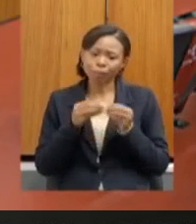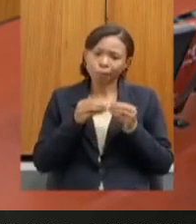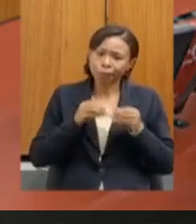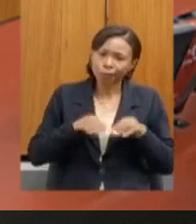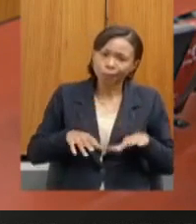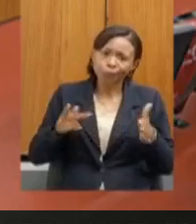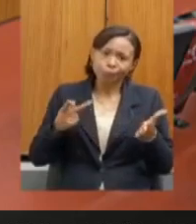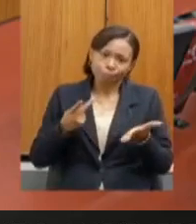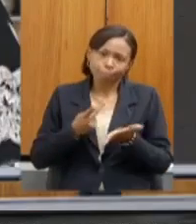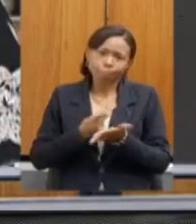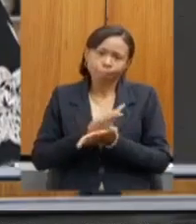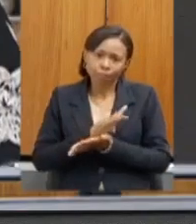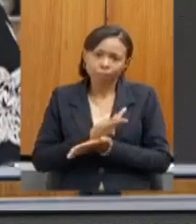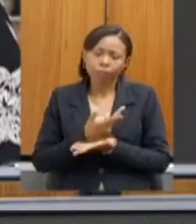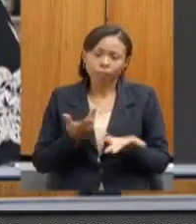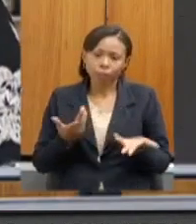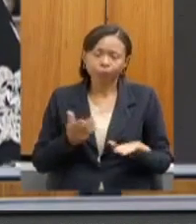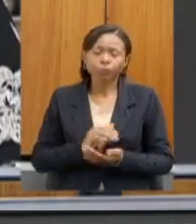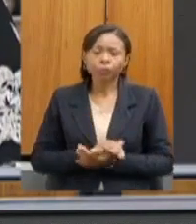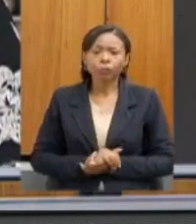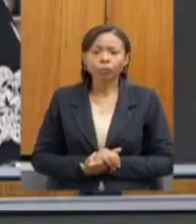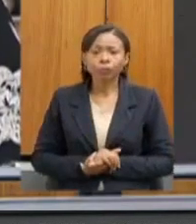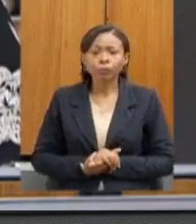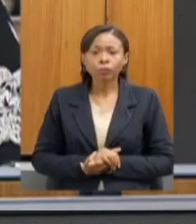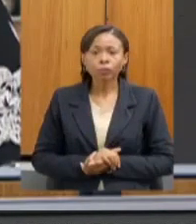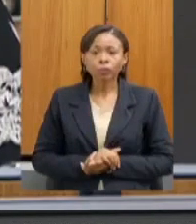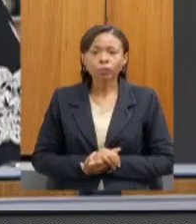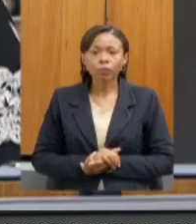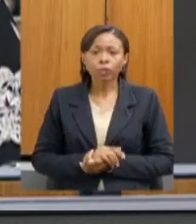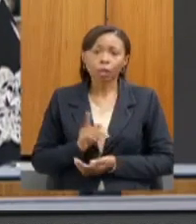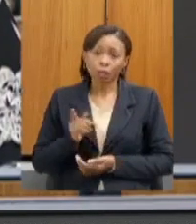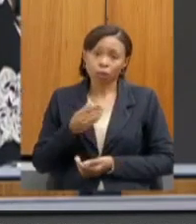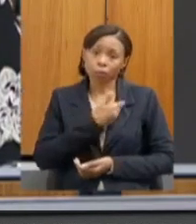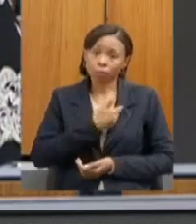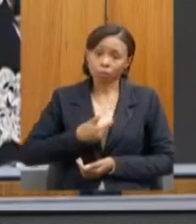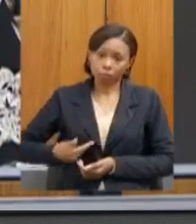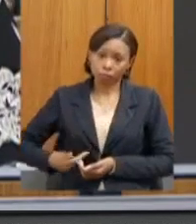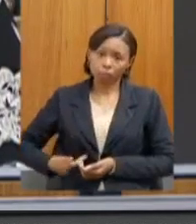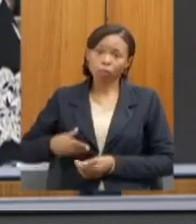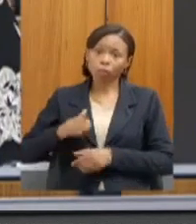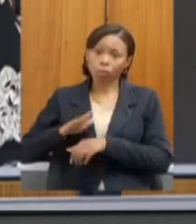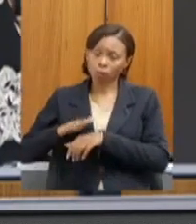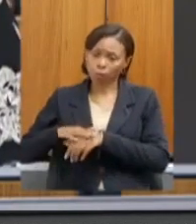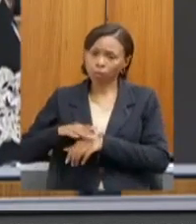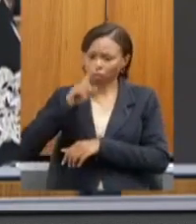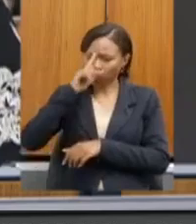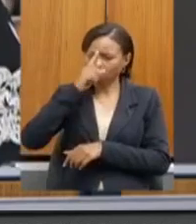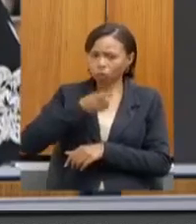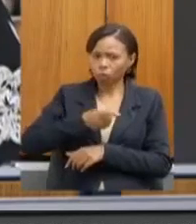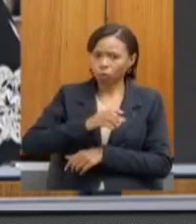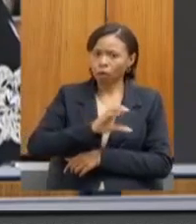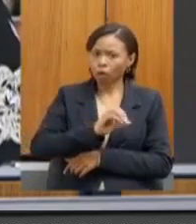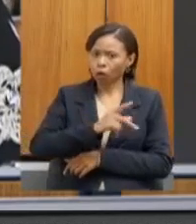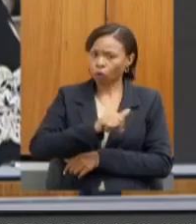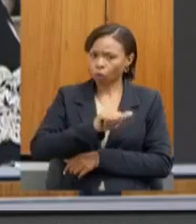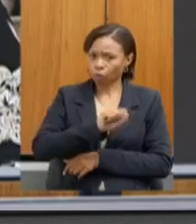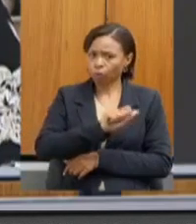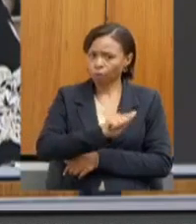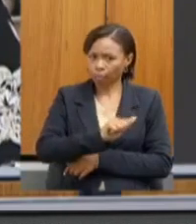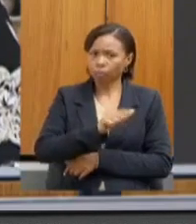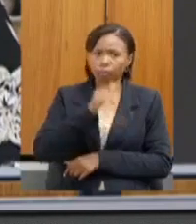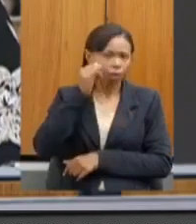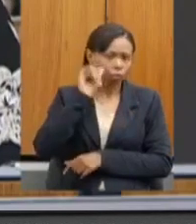pandemia gerou. Então, isso foi determinado à Copasa, à Arçai, que é a nossa agência